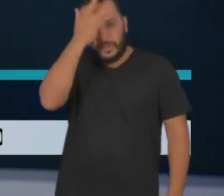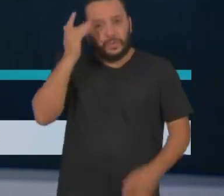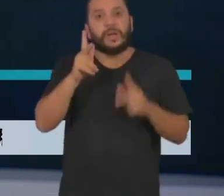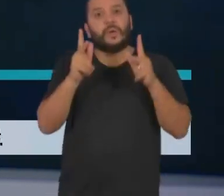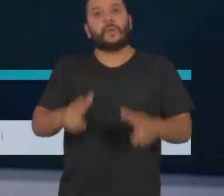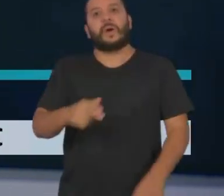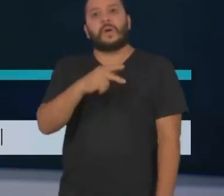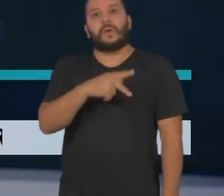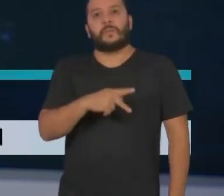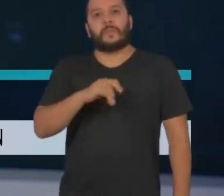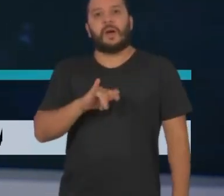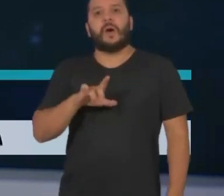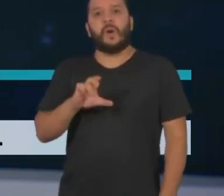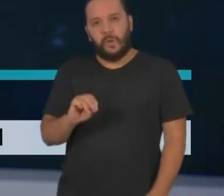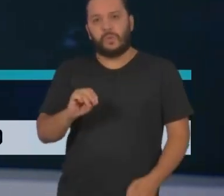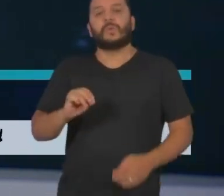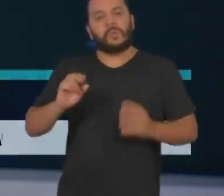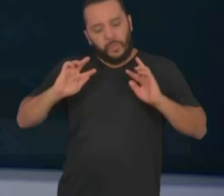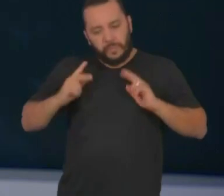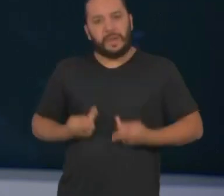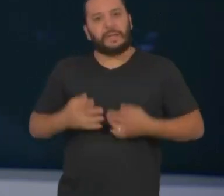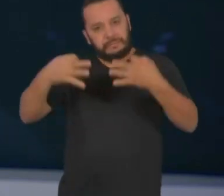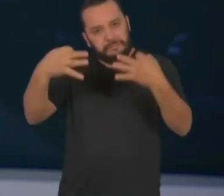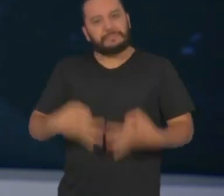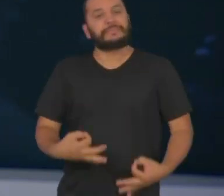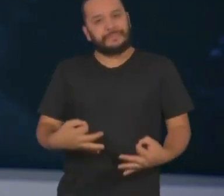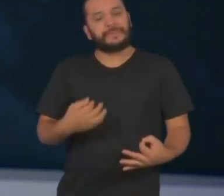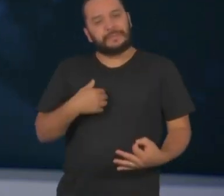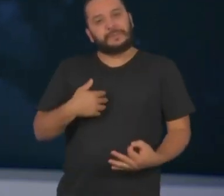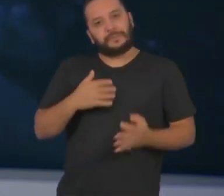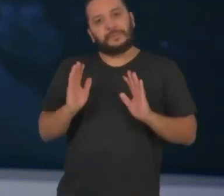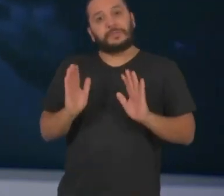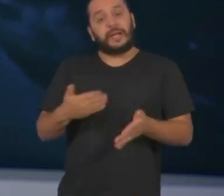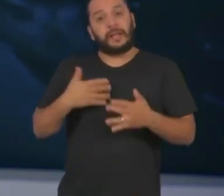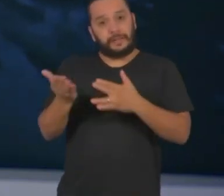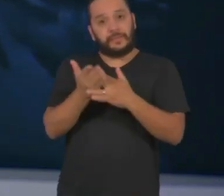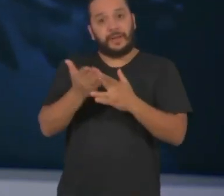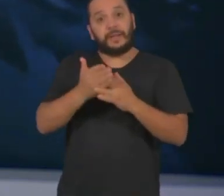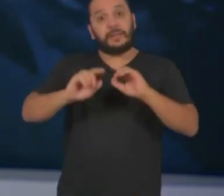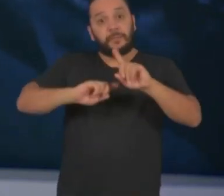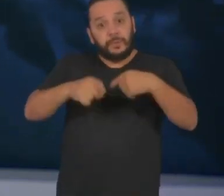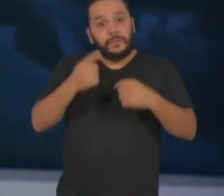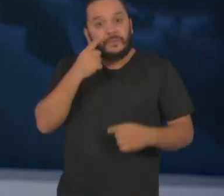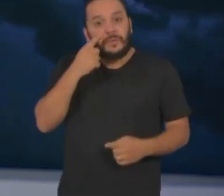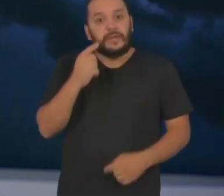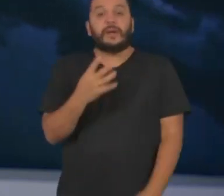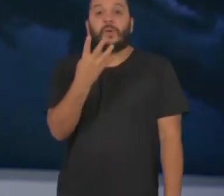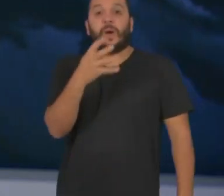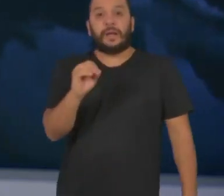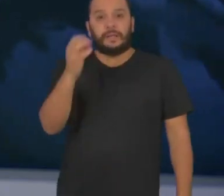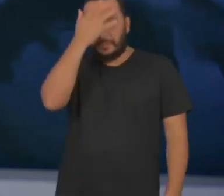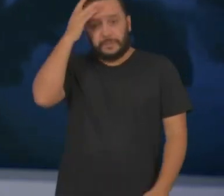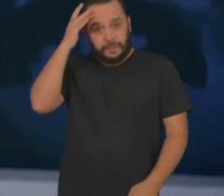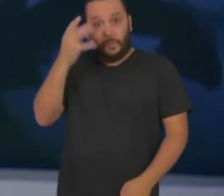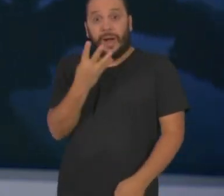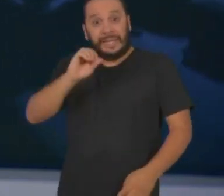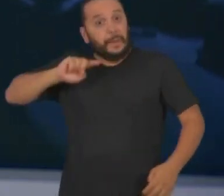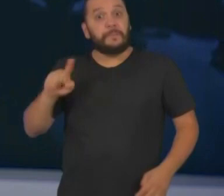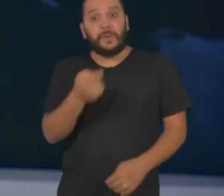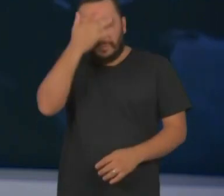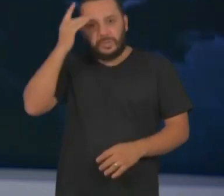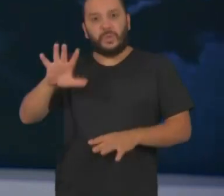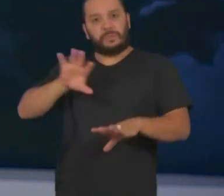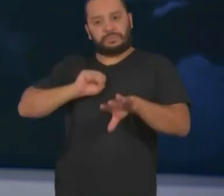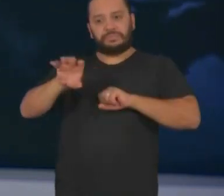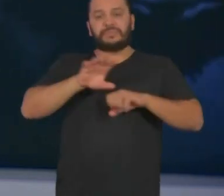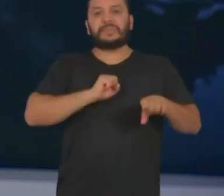o Paulo para que São Paulo seja mais humana. A gente faz um rápido intervalo. Na sequência, com mais de 40 mil infectados pelo coronavírus, os chineses começam